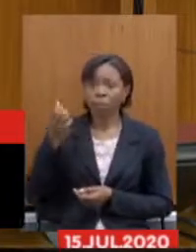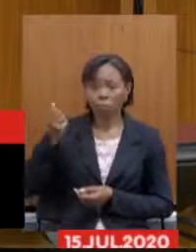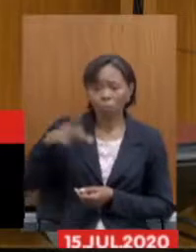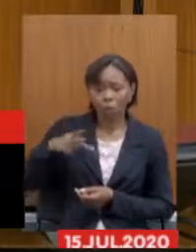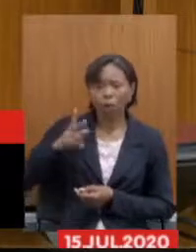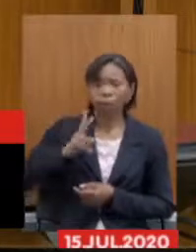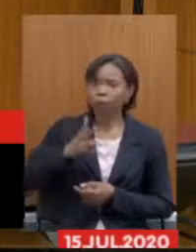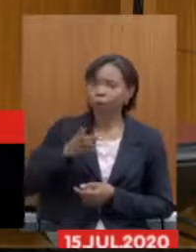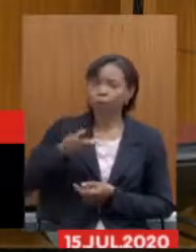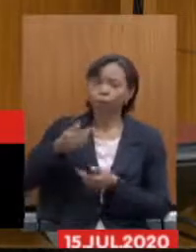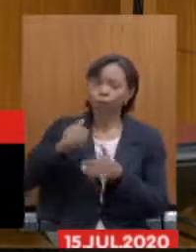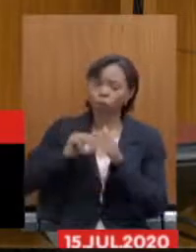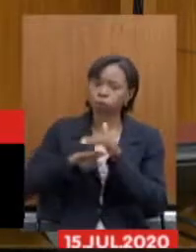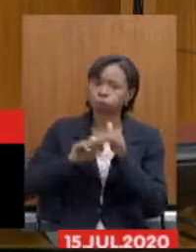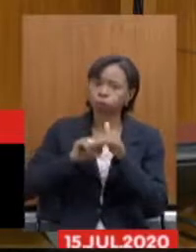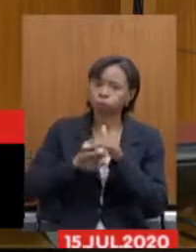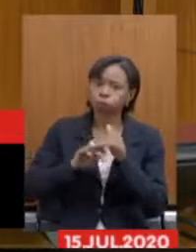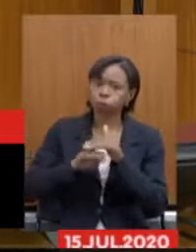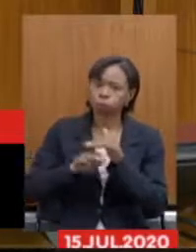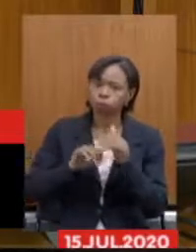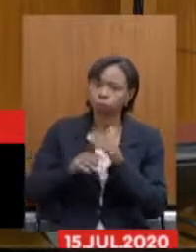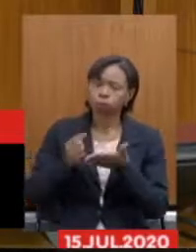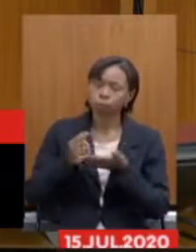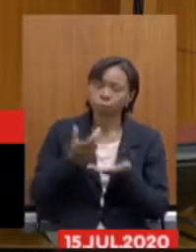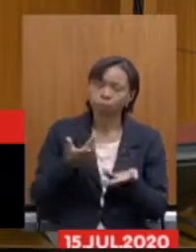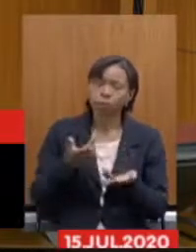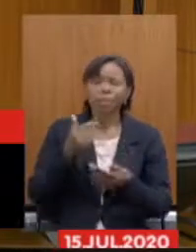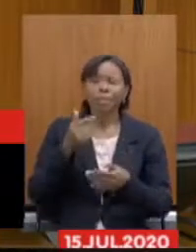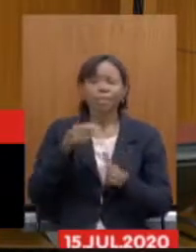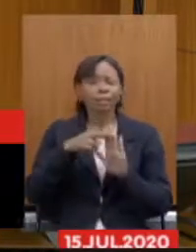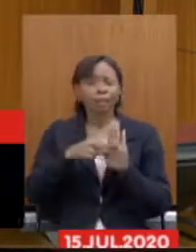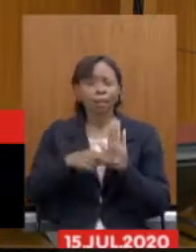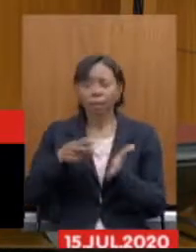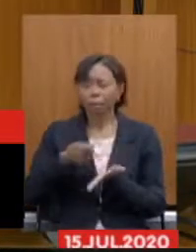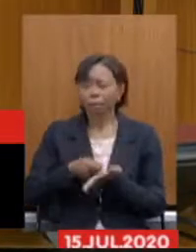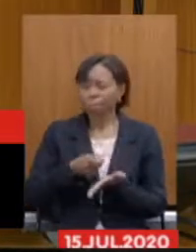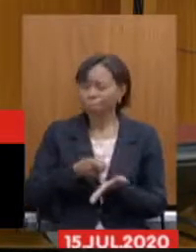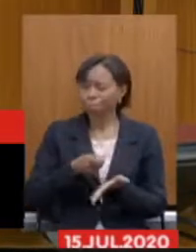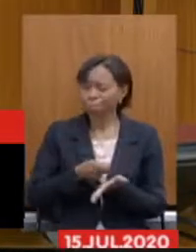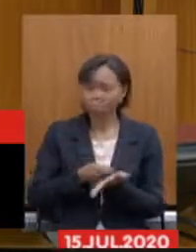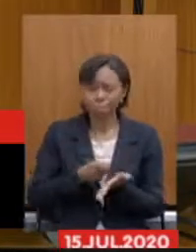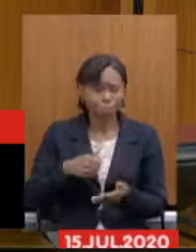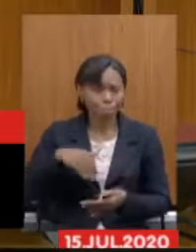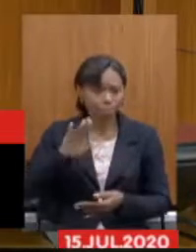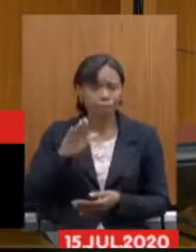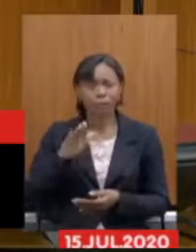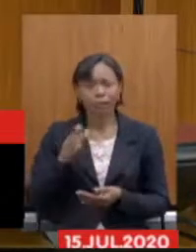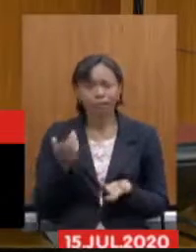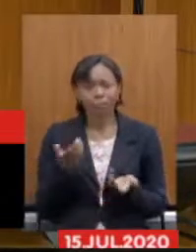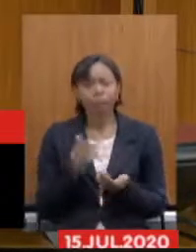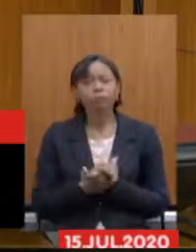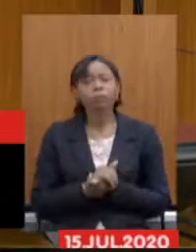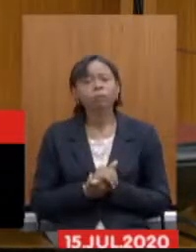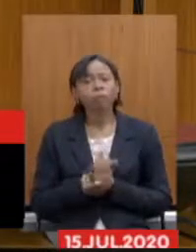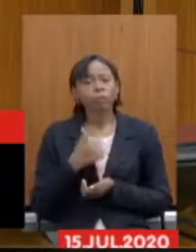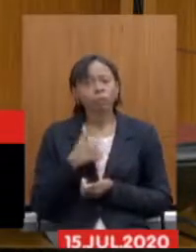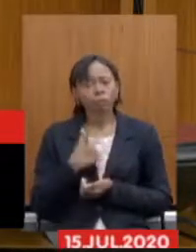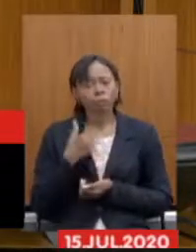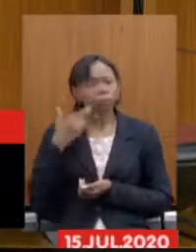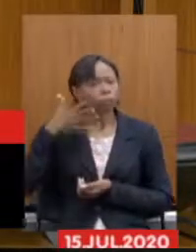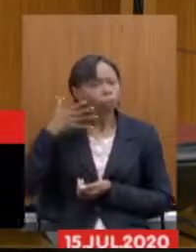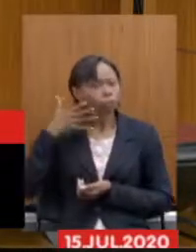há regras mais rigorosas para aposentação, inclusive no que toca à idade. Encerro aqui a minha participação,